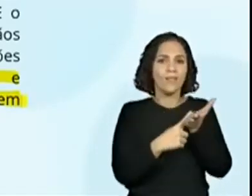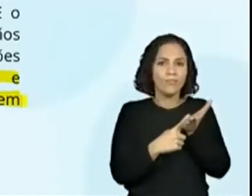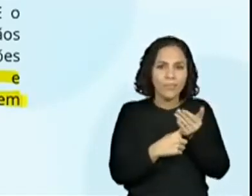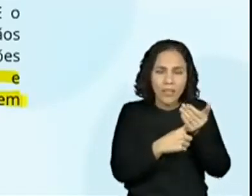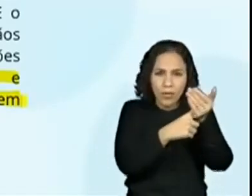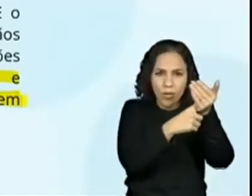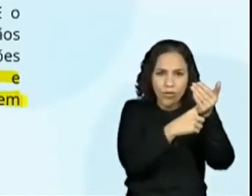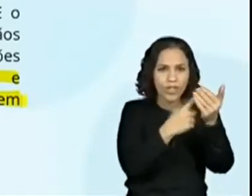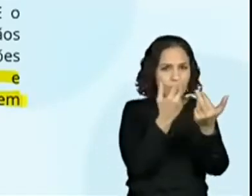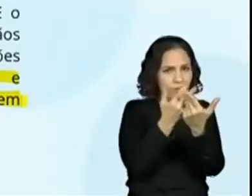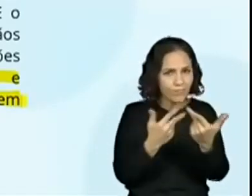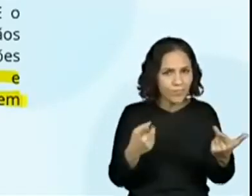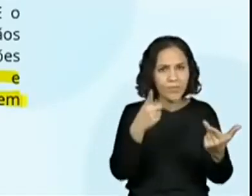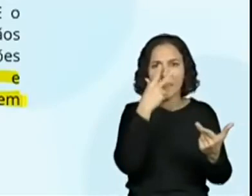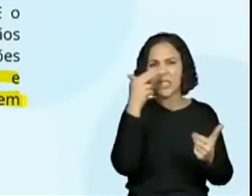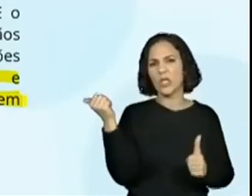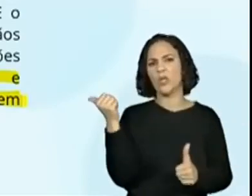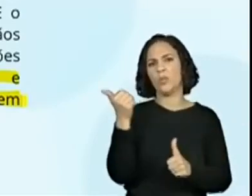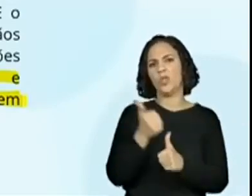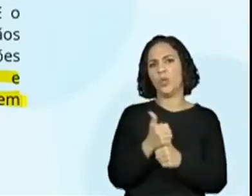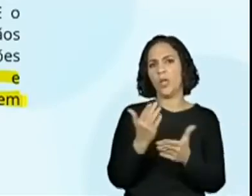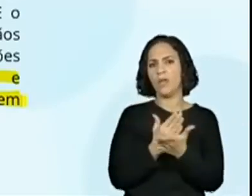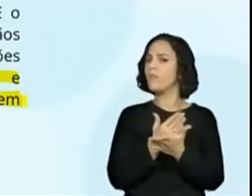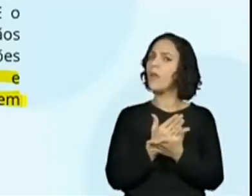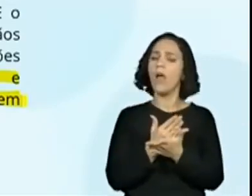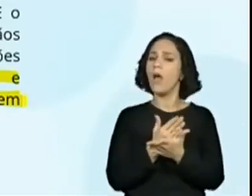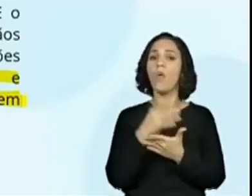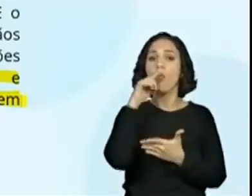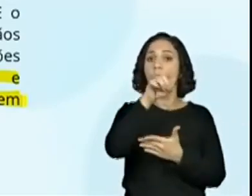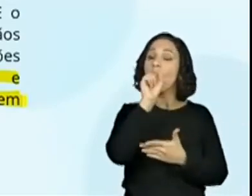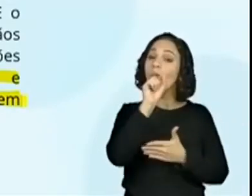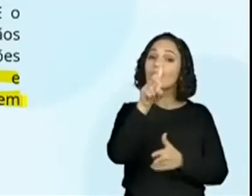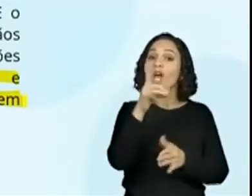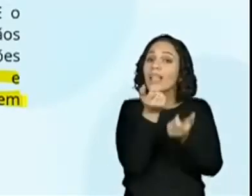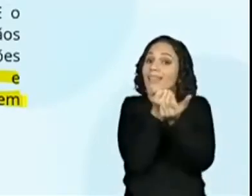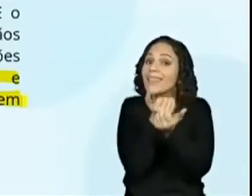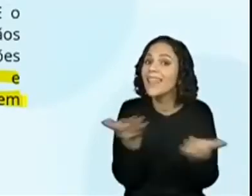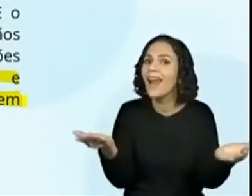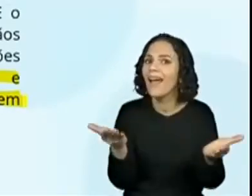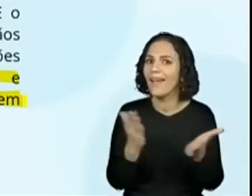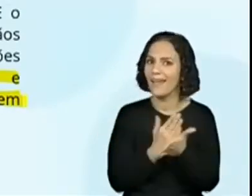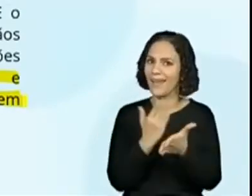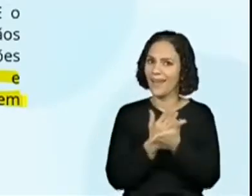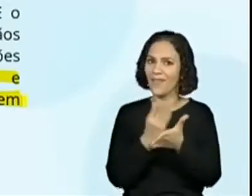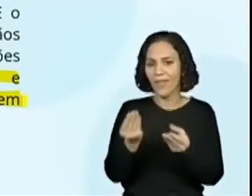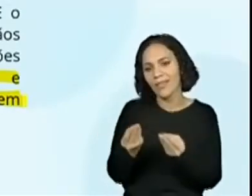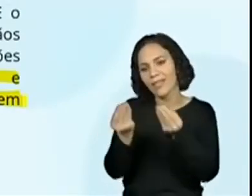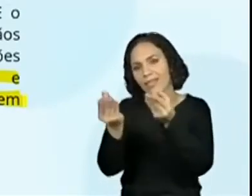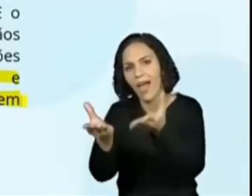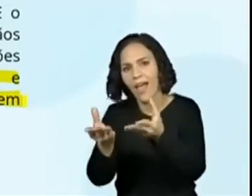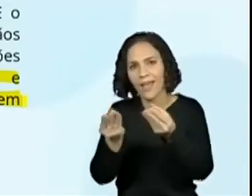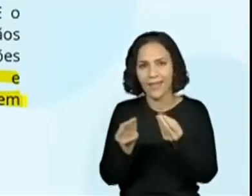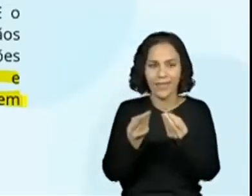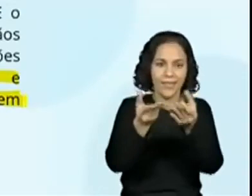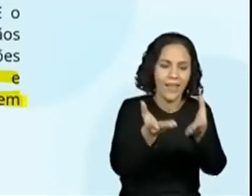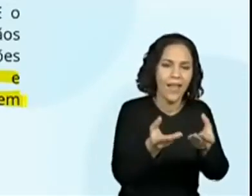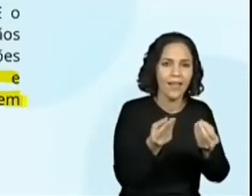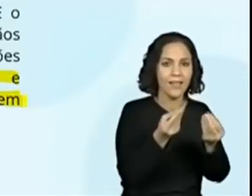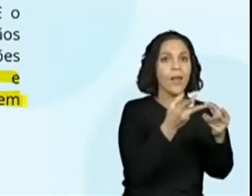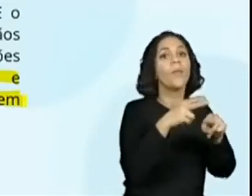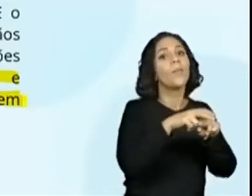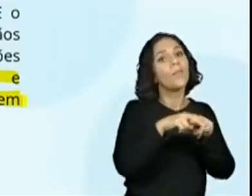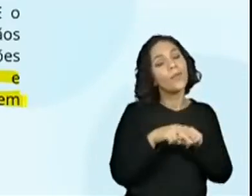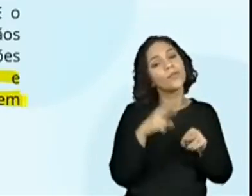ali ele está entregando, distribuindo o livro, não está substituindo, O drone está levando os livros, Por isso que é legal a gente ir